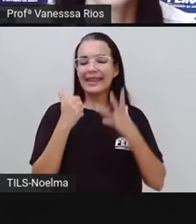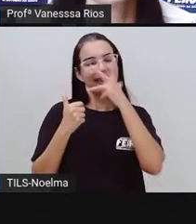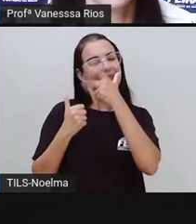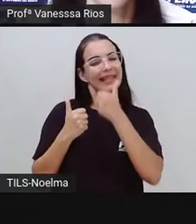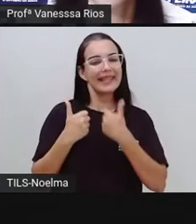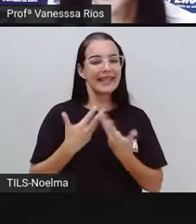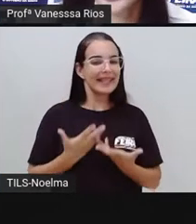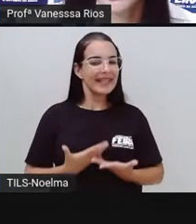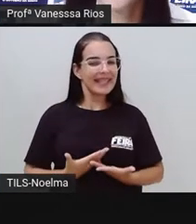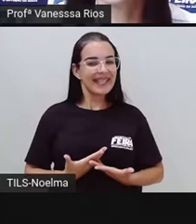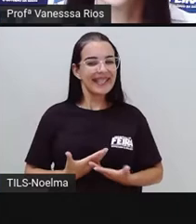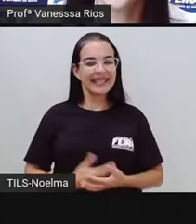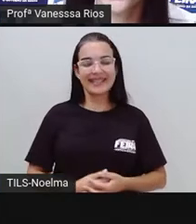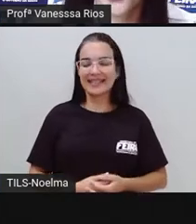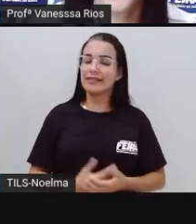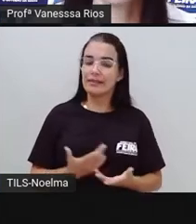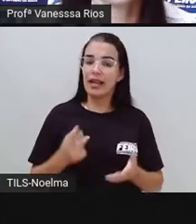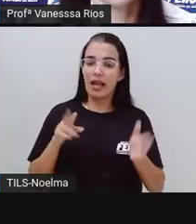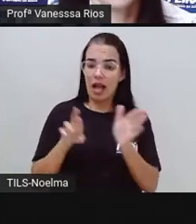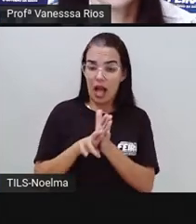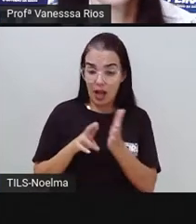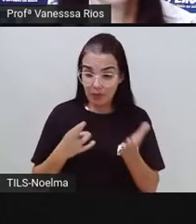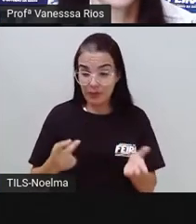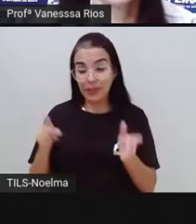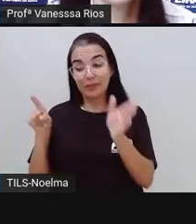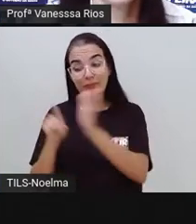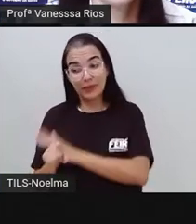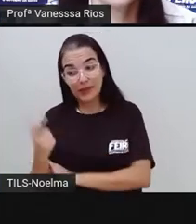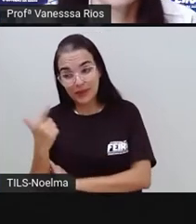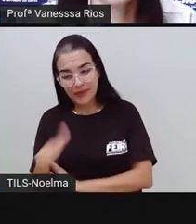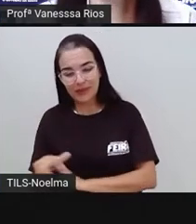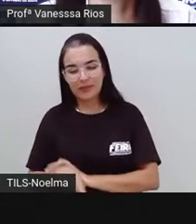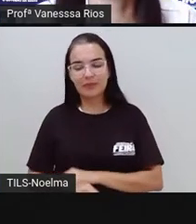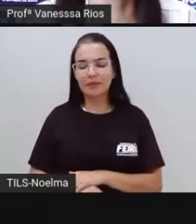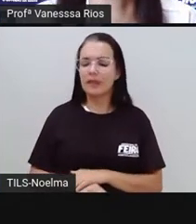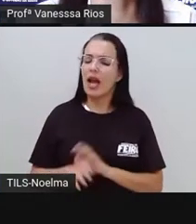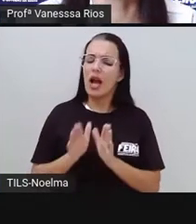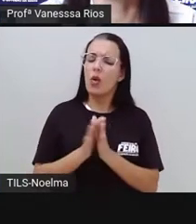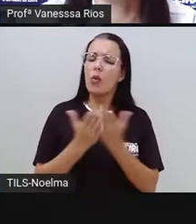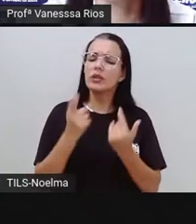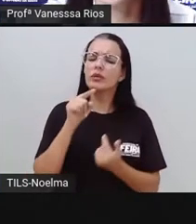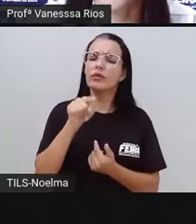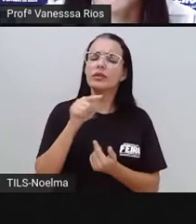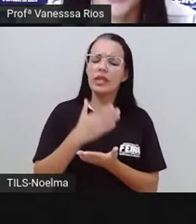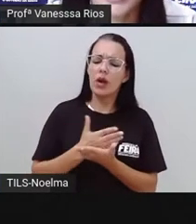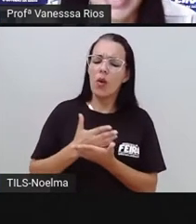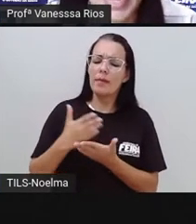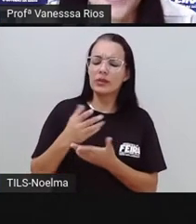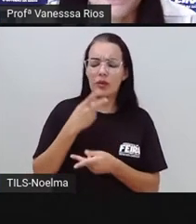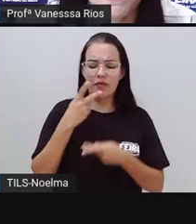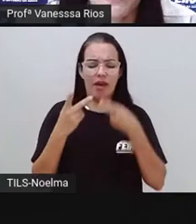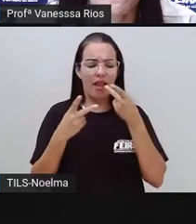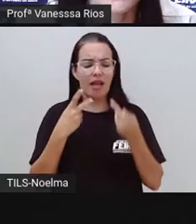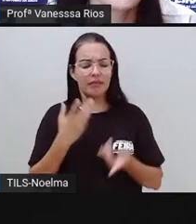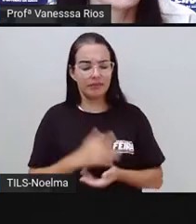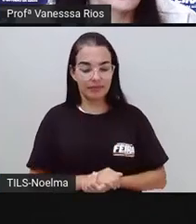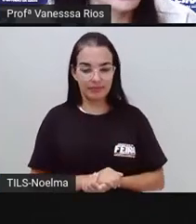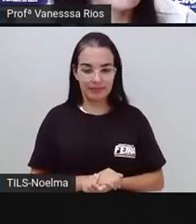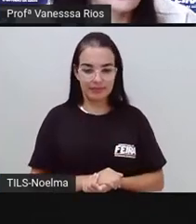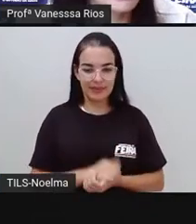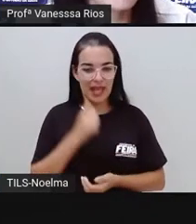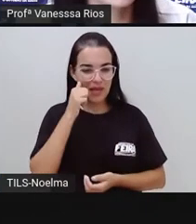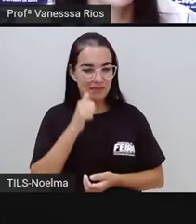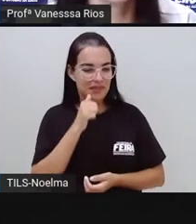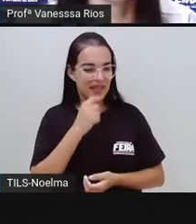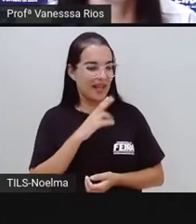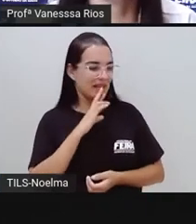E a revista então continua, faz a pergunta. E quando foi que você começou a falar? E aí